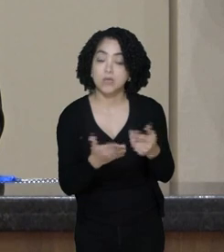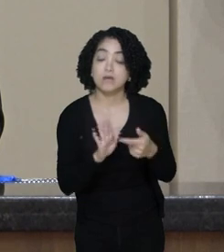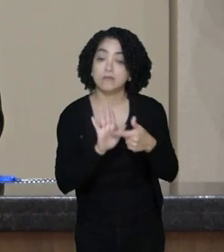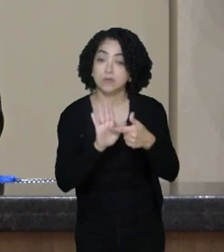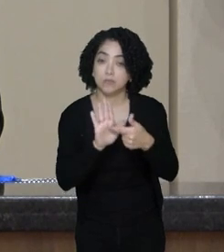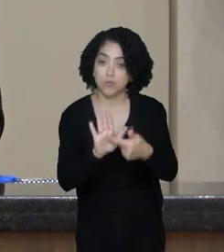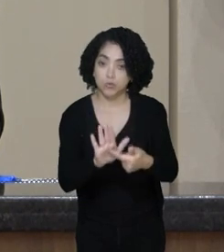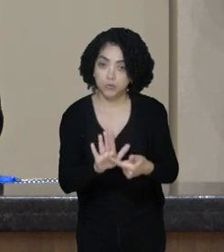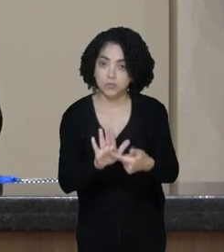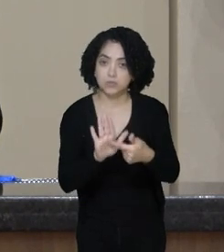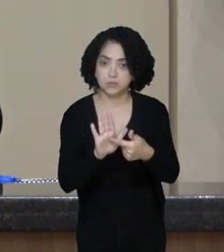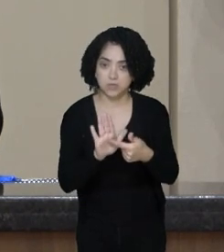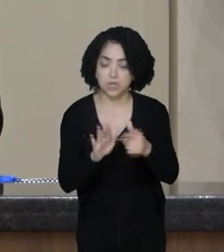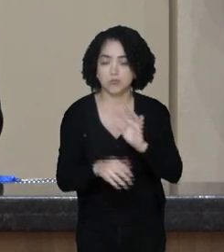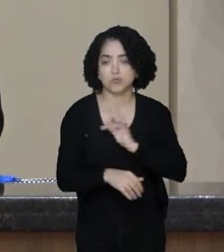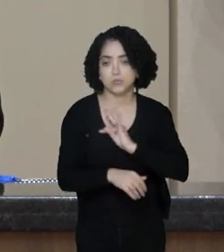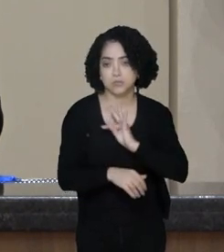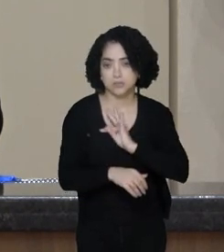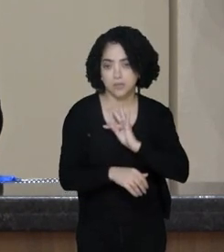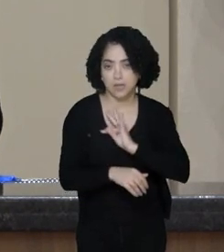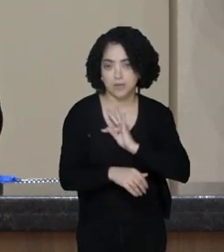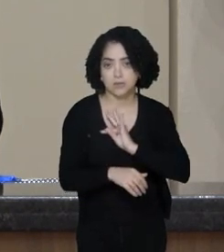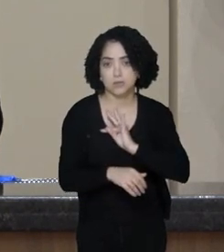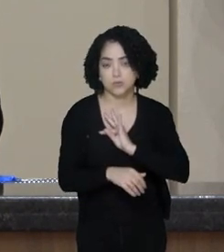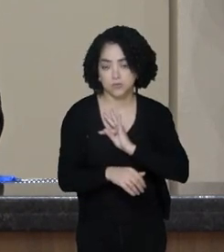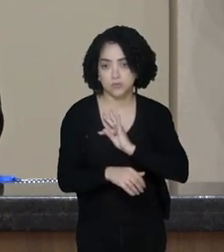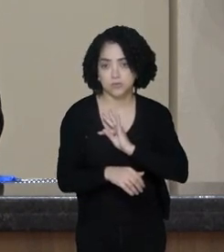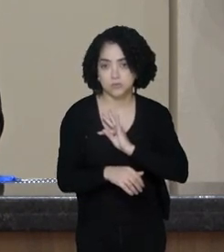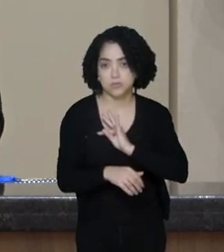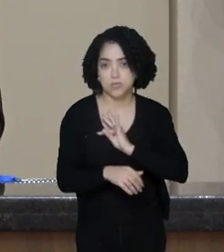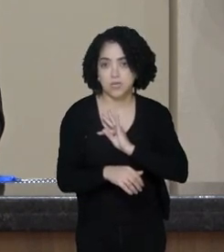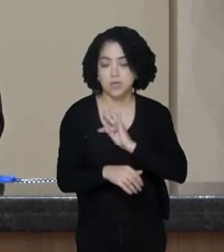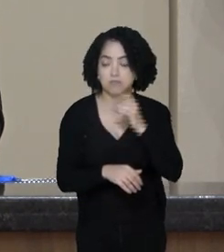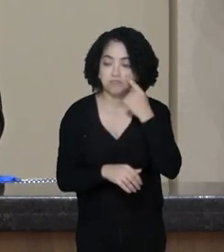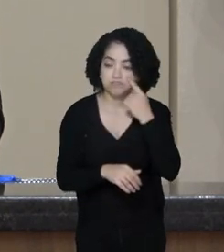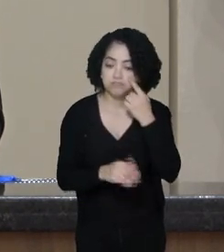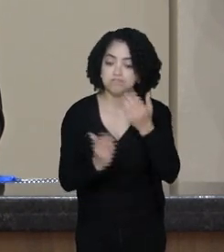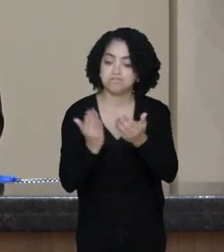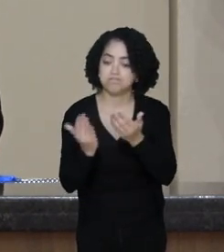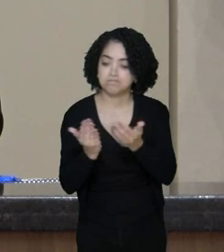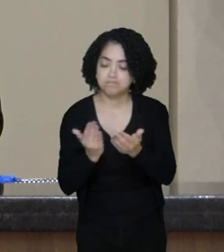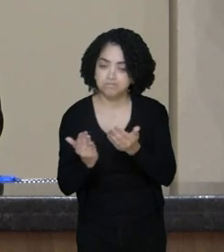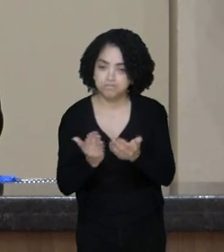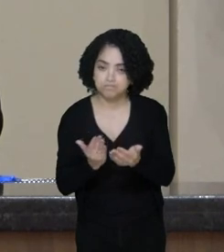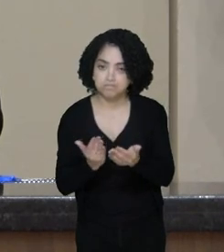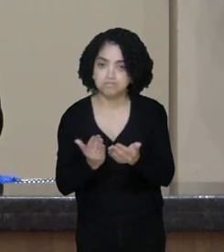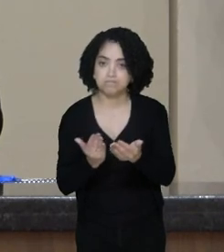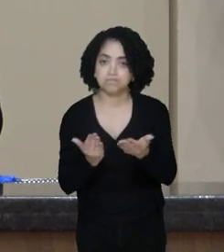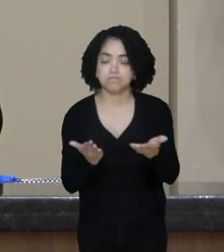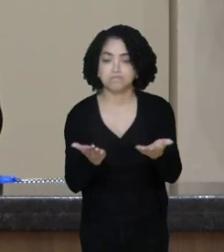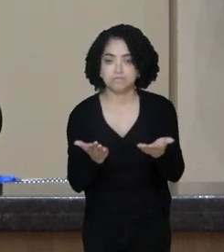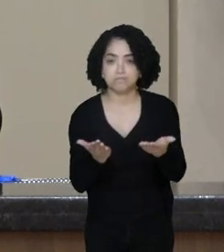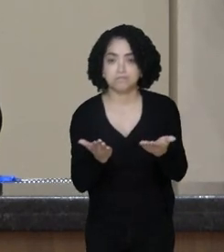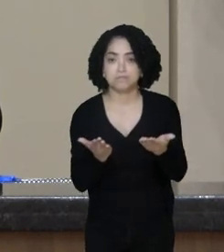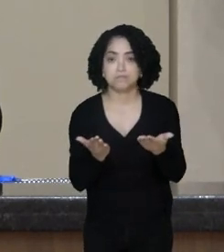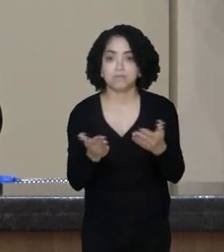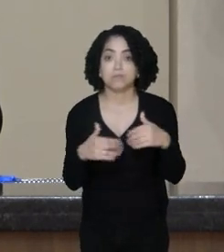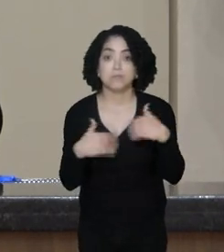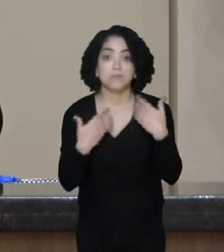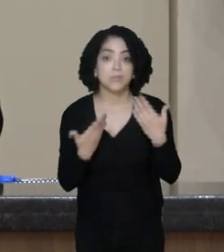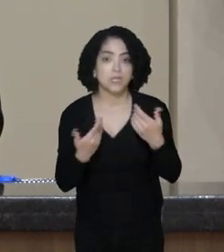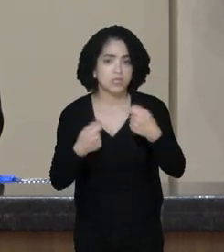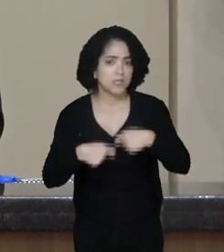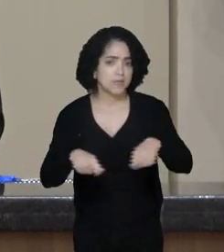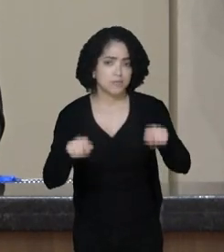menos os técnicos tenham uma manifestação para rever isso daí. Acho que nem precisa